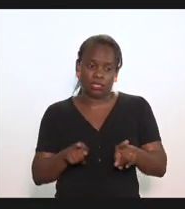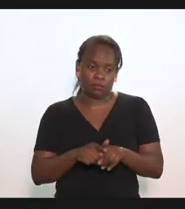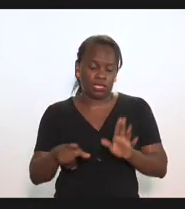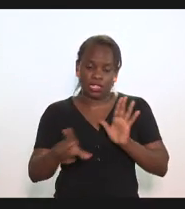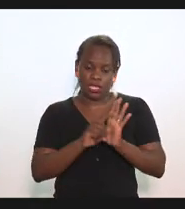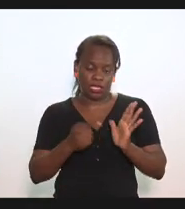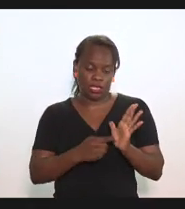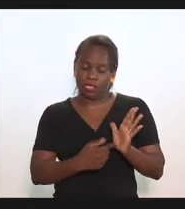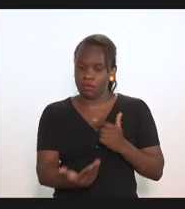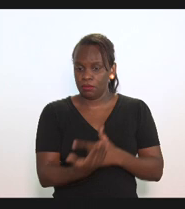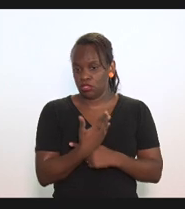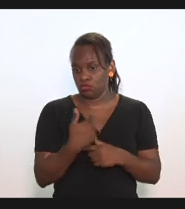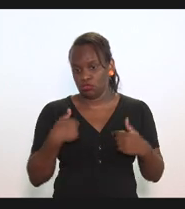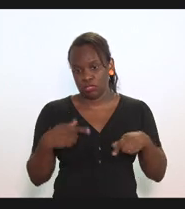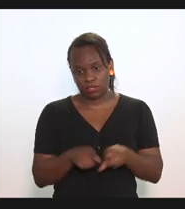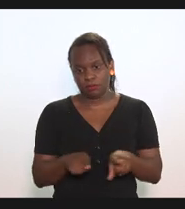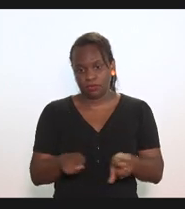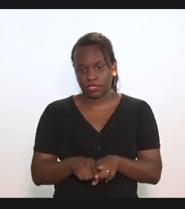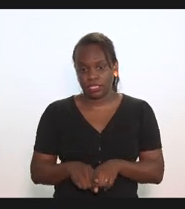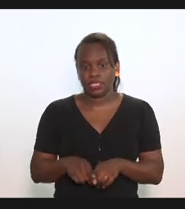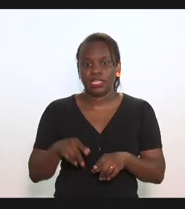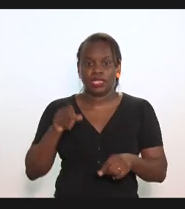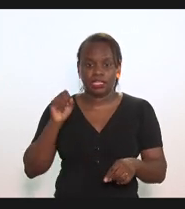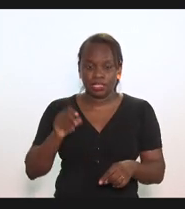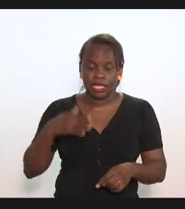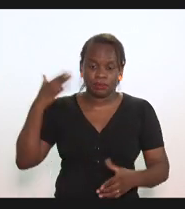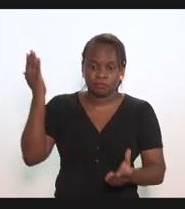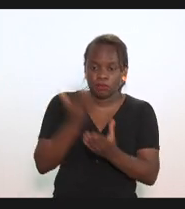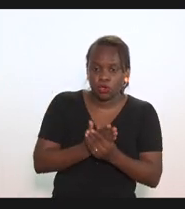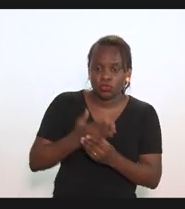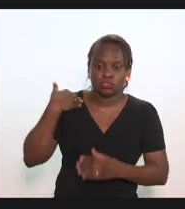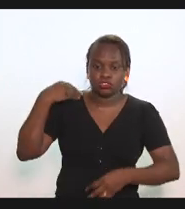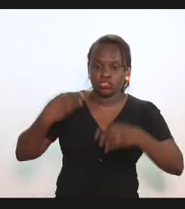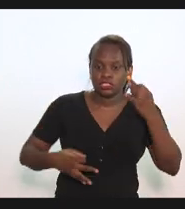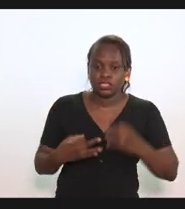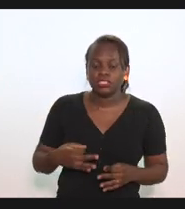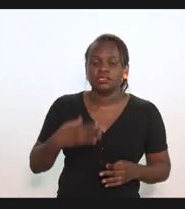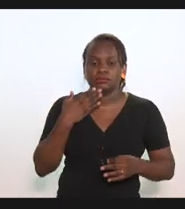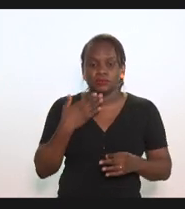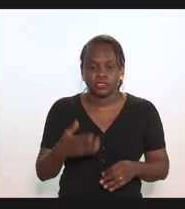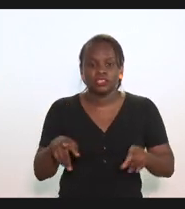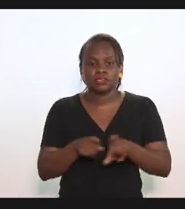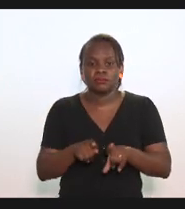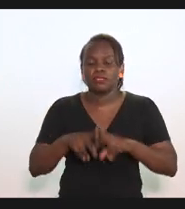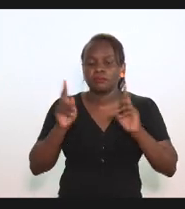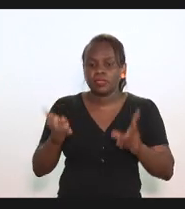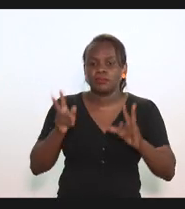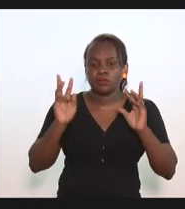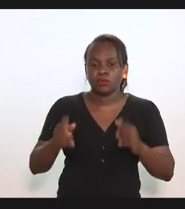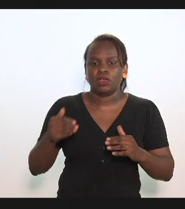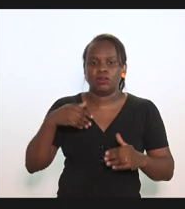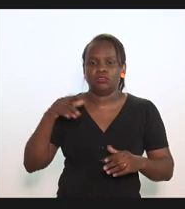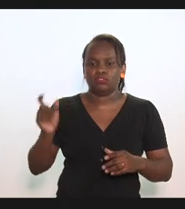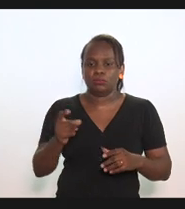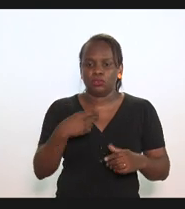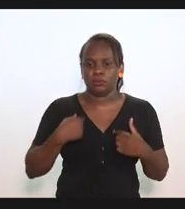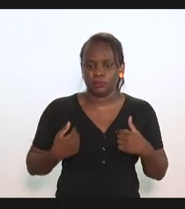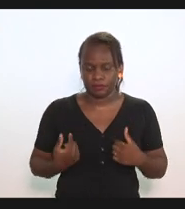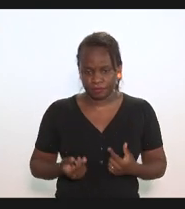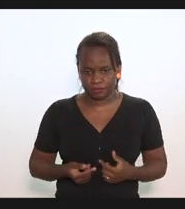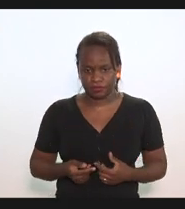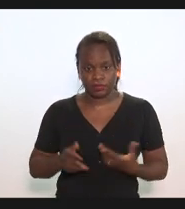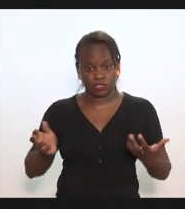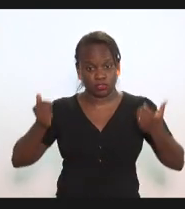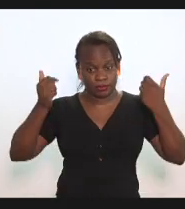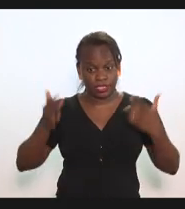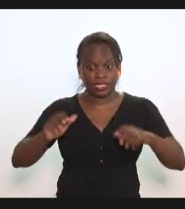legislação aprovada na casa e ingressar na justiça e requerer o mesmo tratamento tributário para ela quero